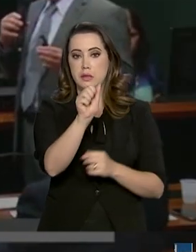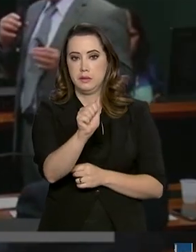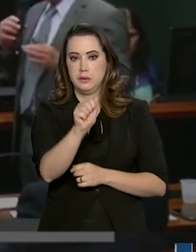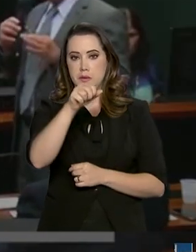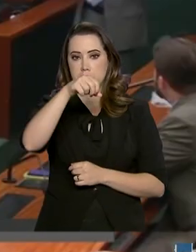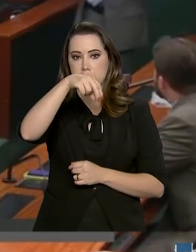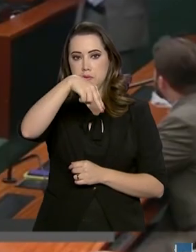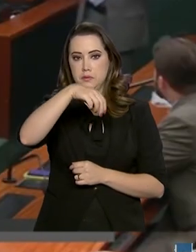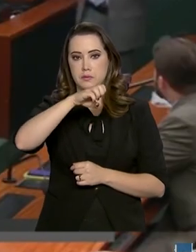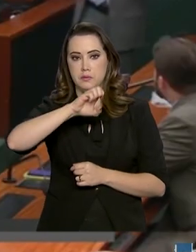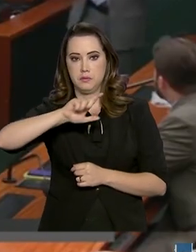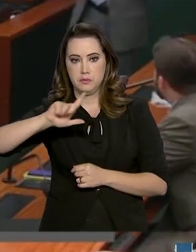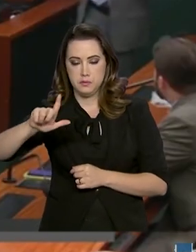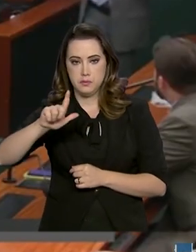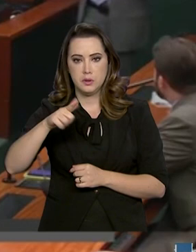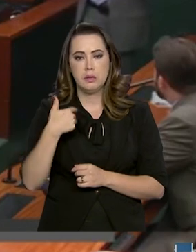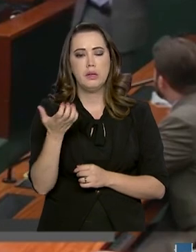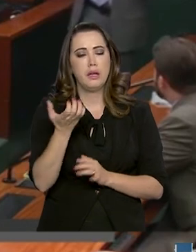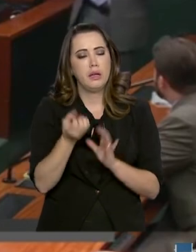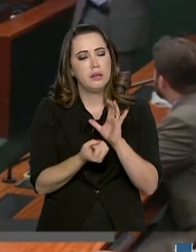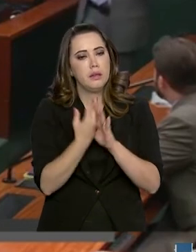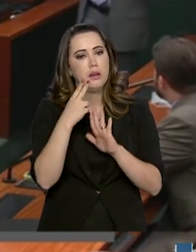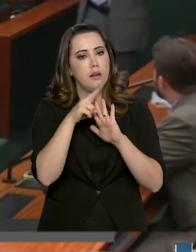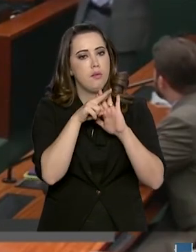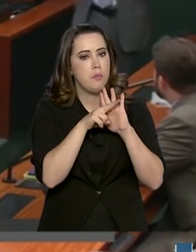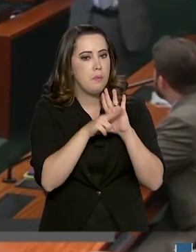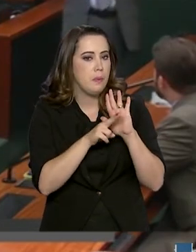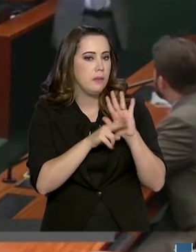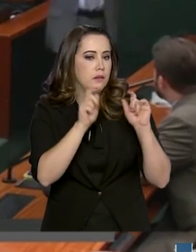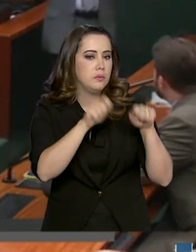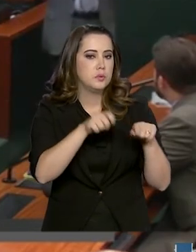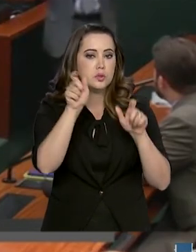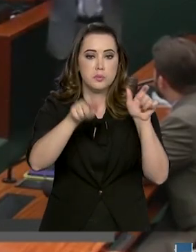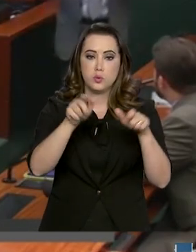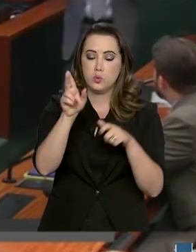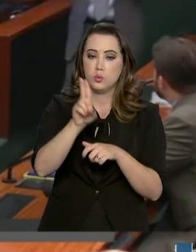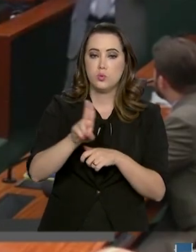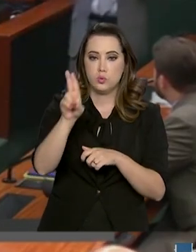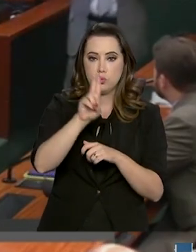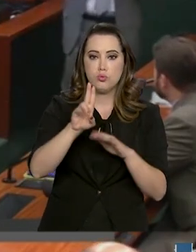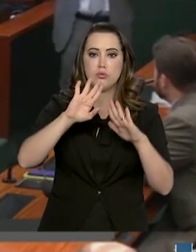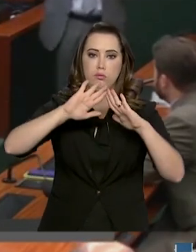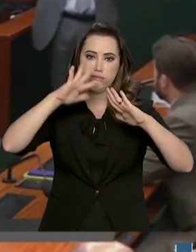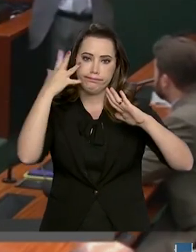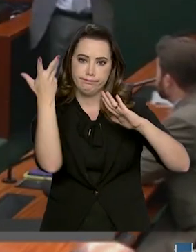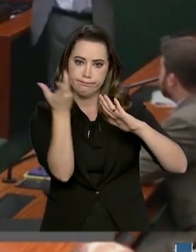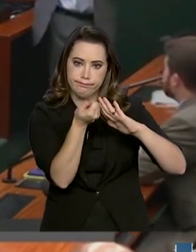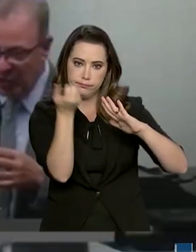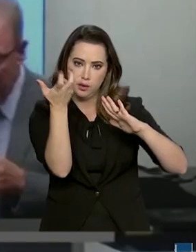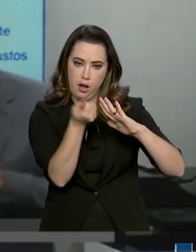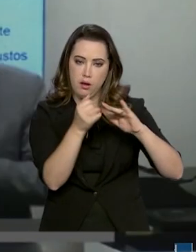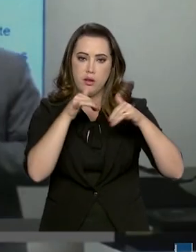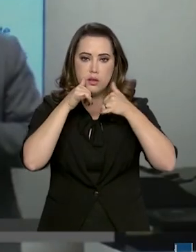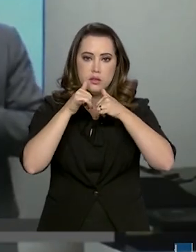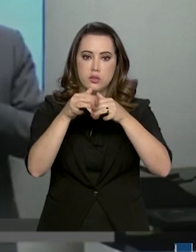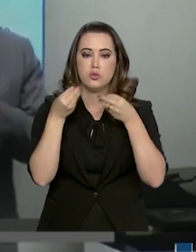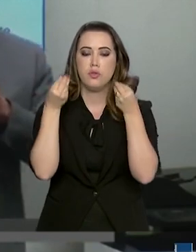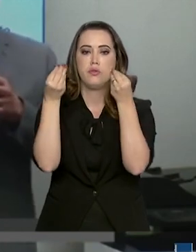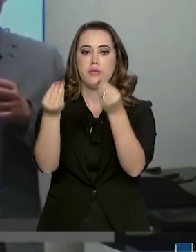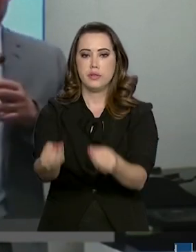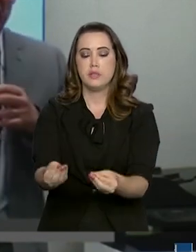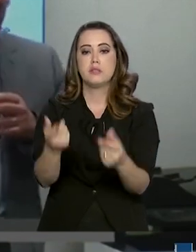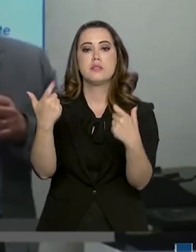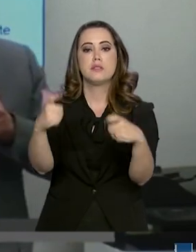Nacional de Energia Elétrica, que estabelece regras que permitem ao consumidor gerar a própria energia, fornecer o